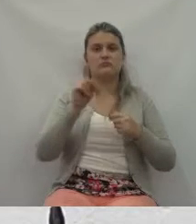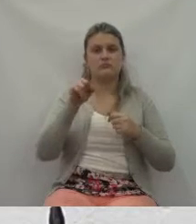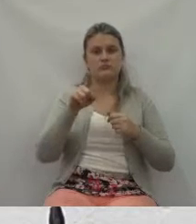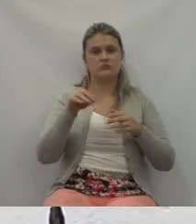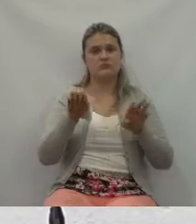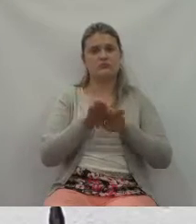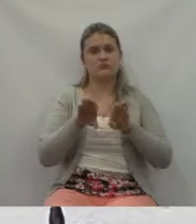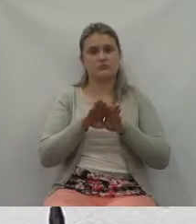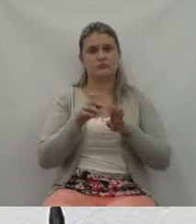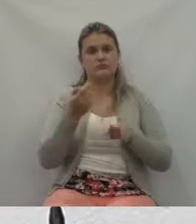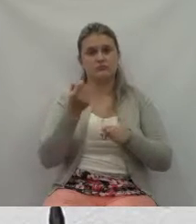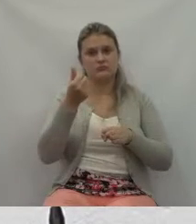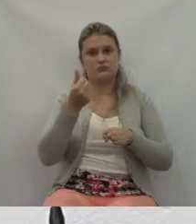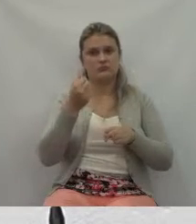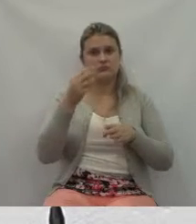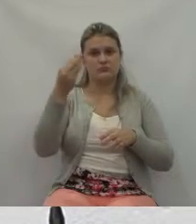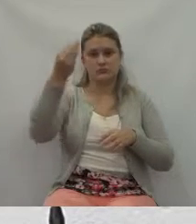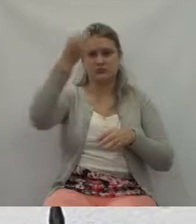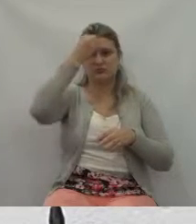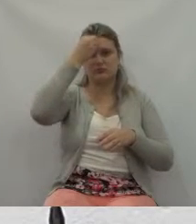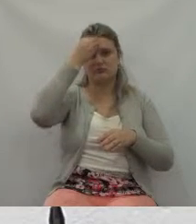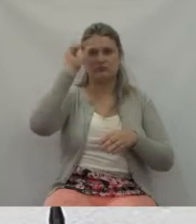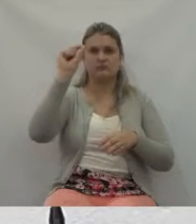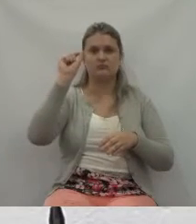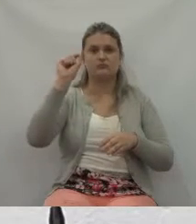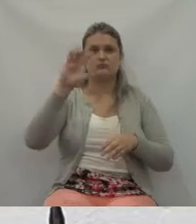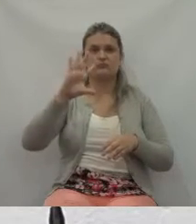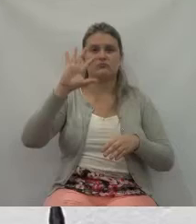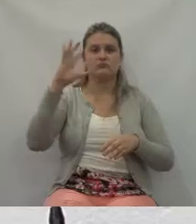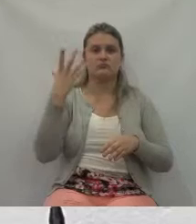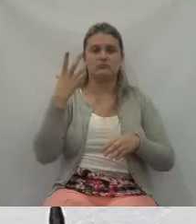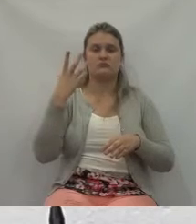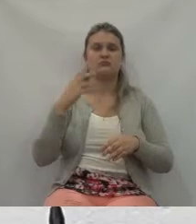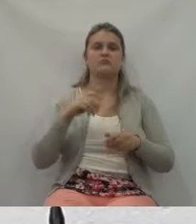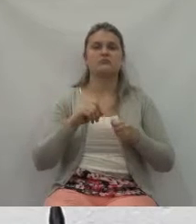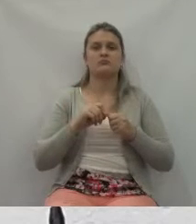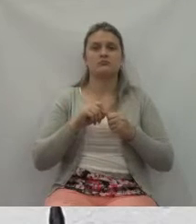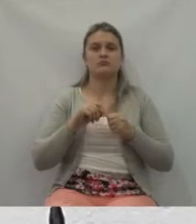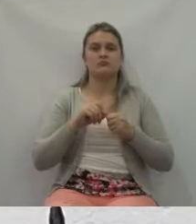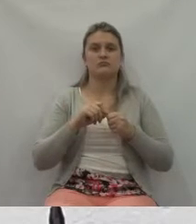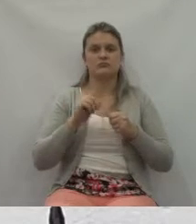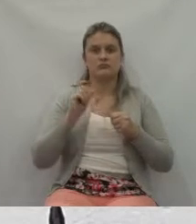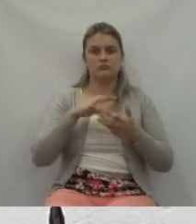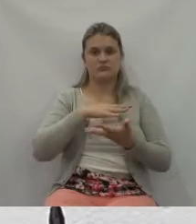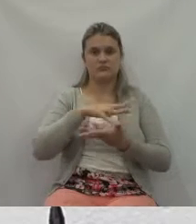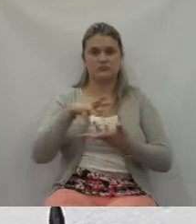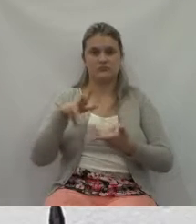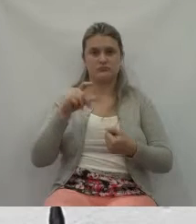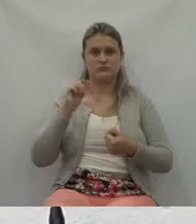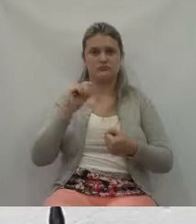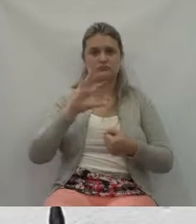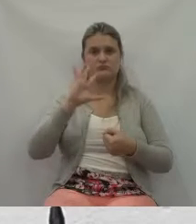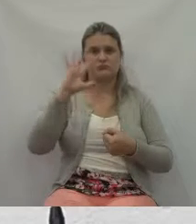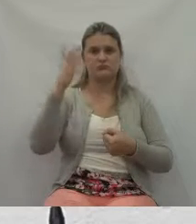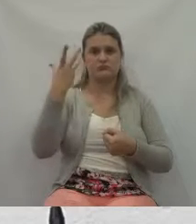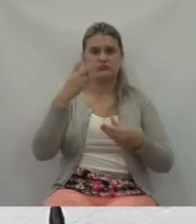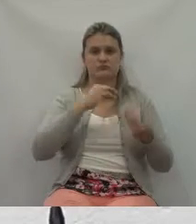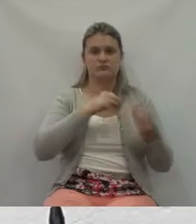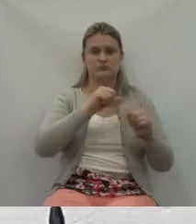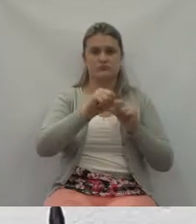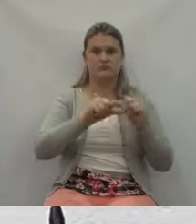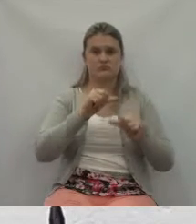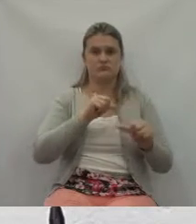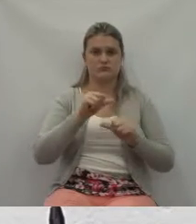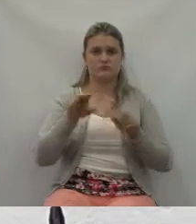por aquilo que está acontecendo, aquele mundo que está acontecendo da imigração e do sofrimento daquele